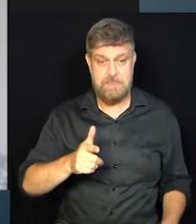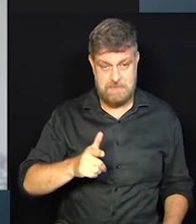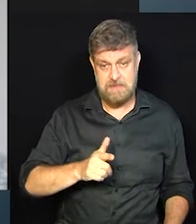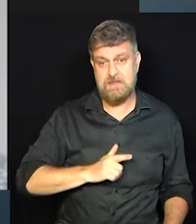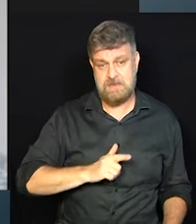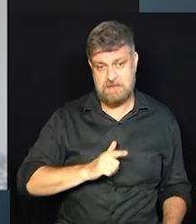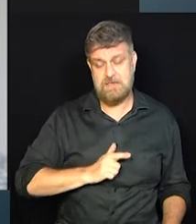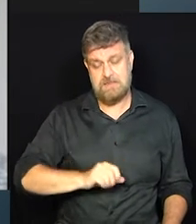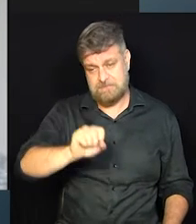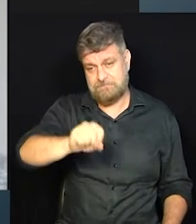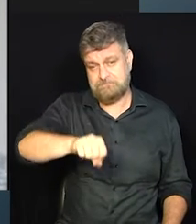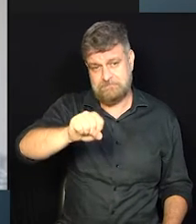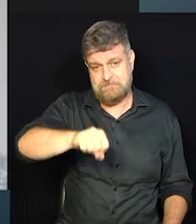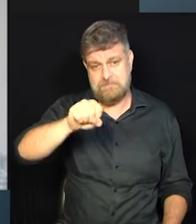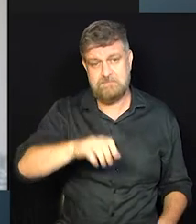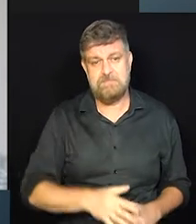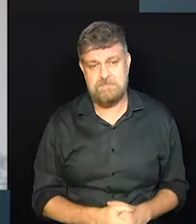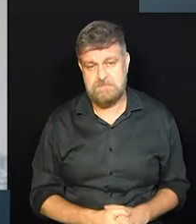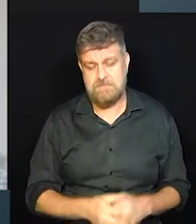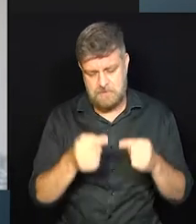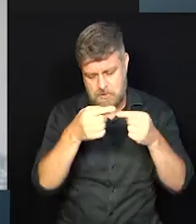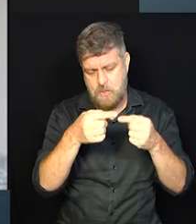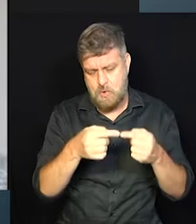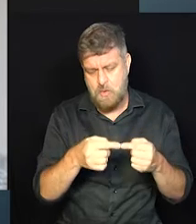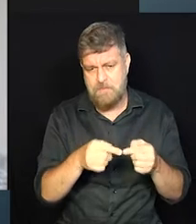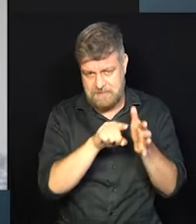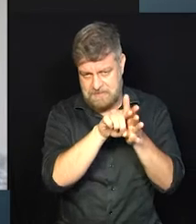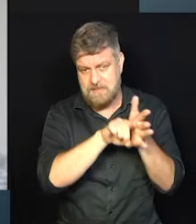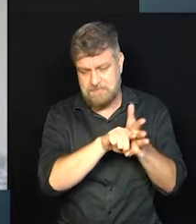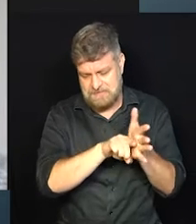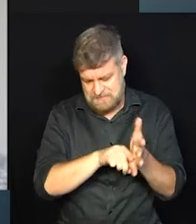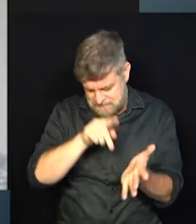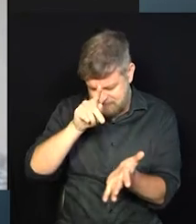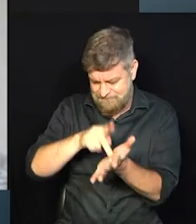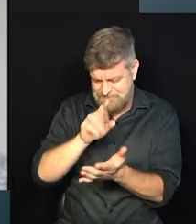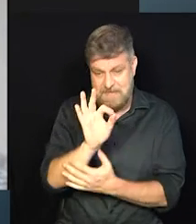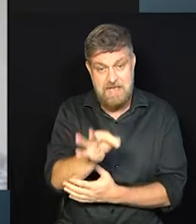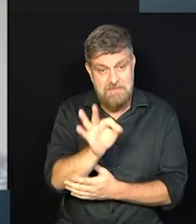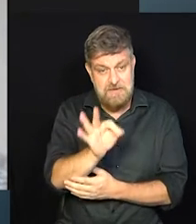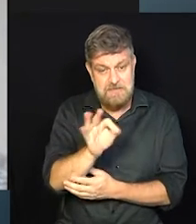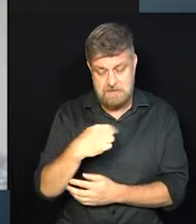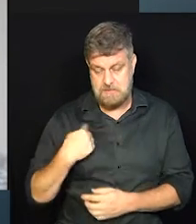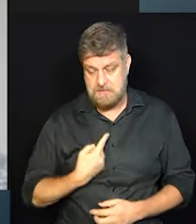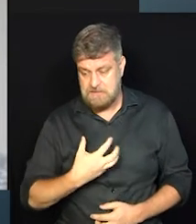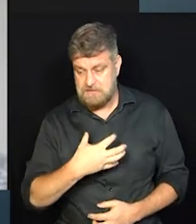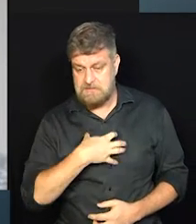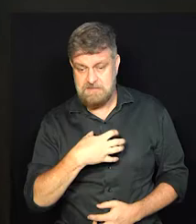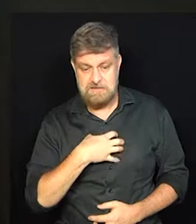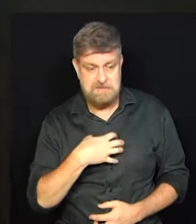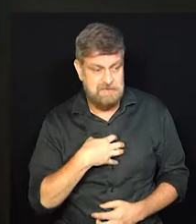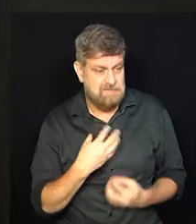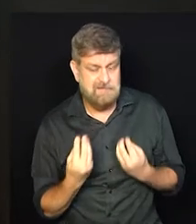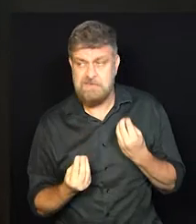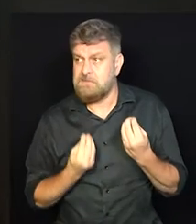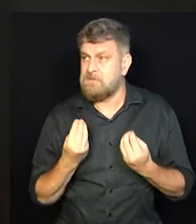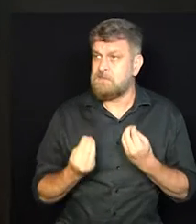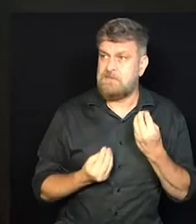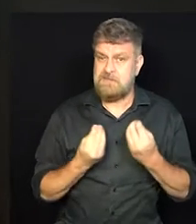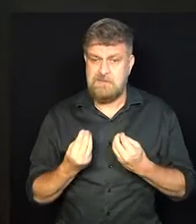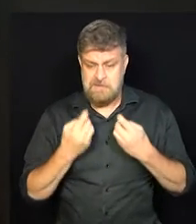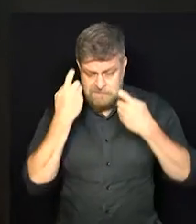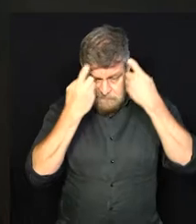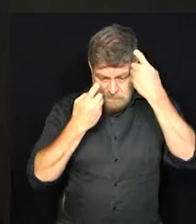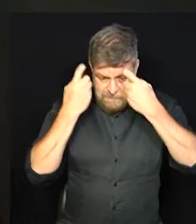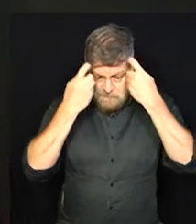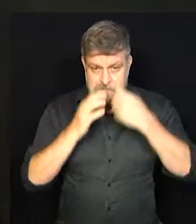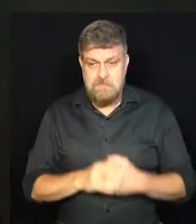total, total, assim, faz total sentido essa pesquisa, né? Porque a gente se sente muito desamparada nesse meio, né? E